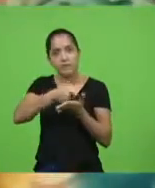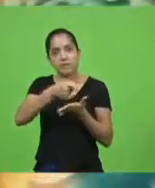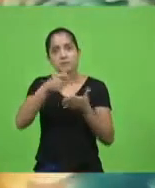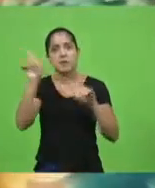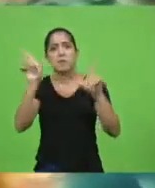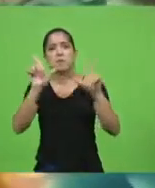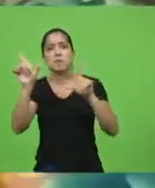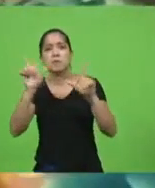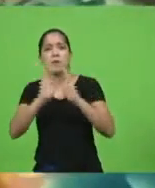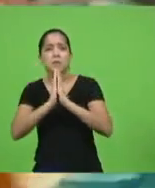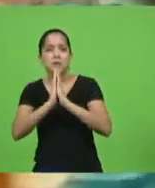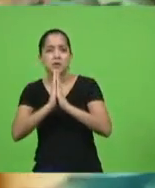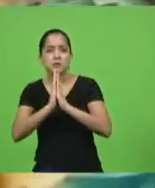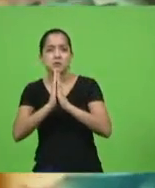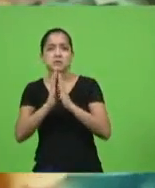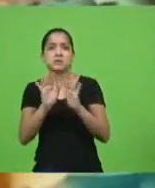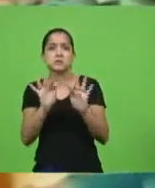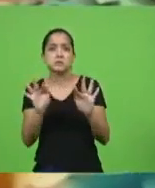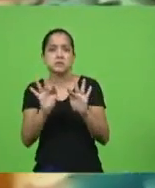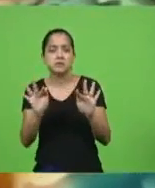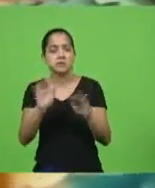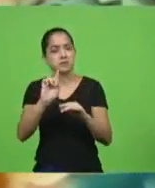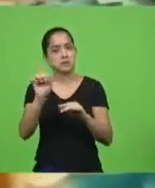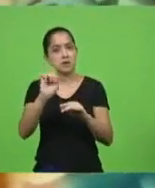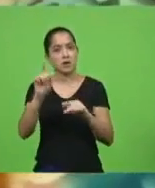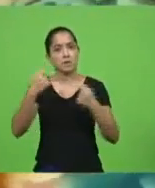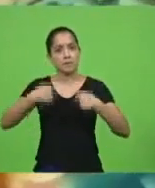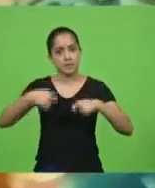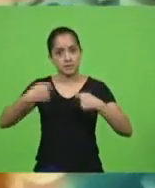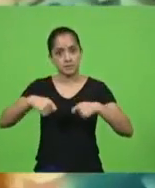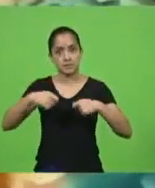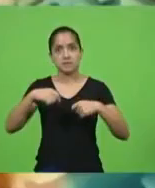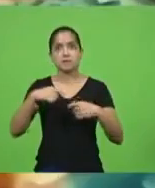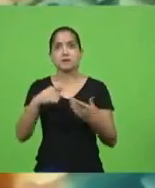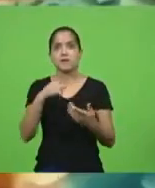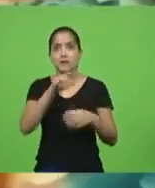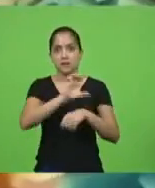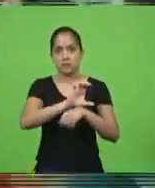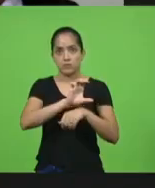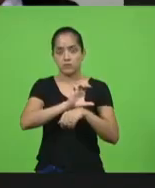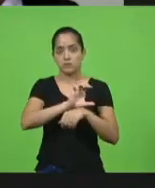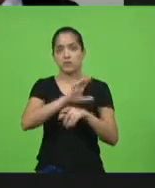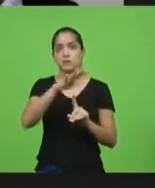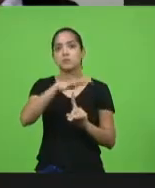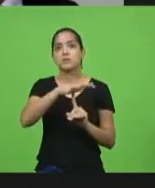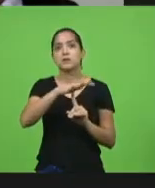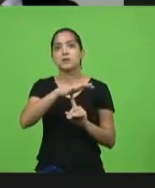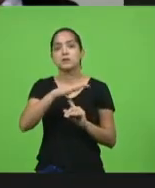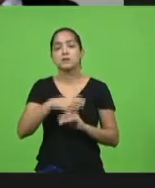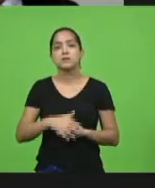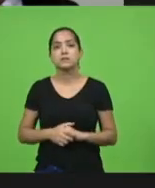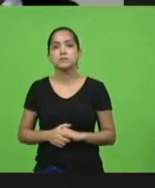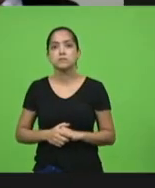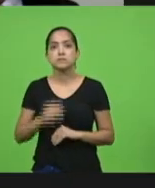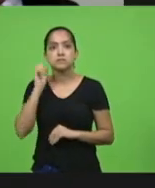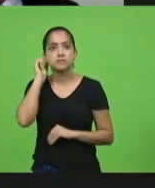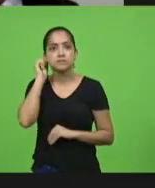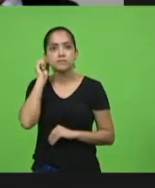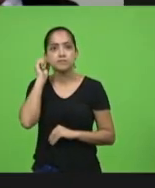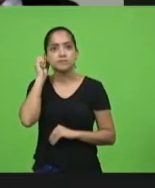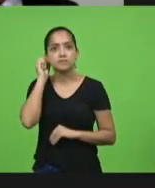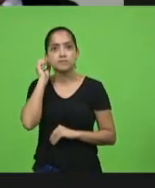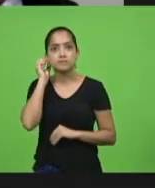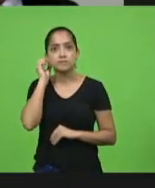uma peluzinho, não, é aquela que dói, Paraná teve uma... Trinta segundos para a senhora terminar,